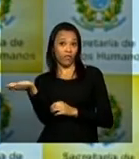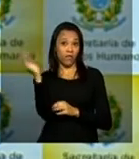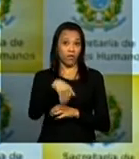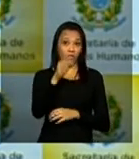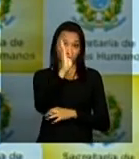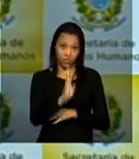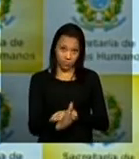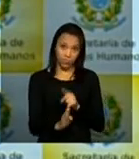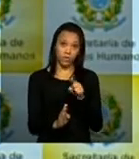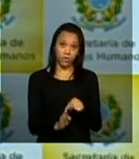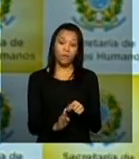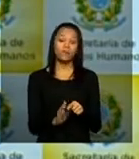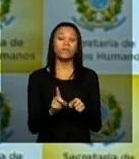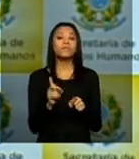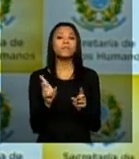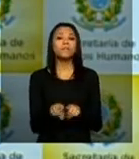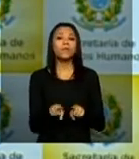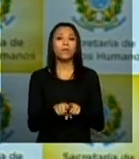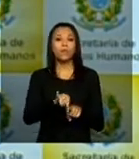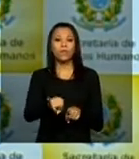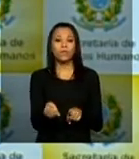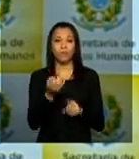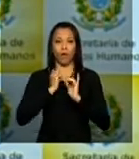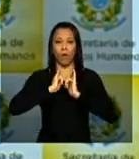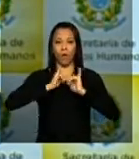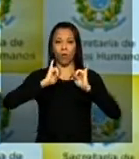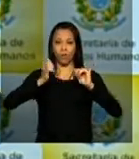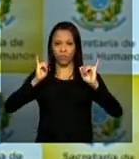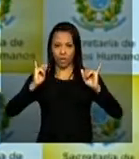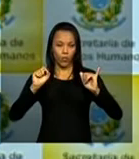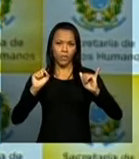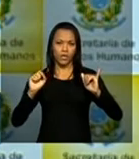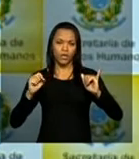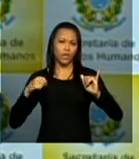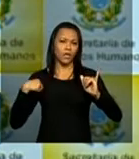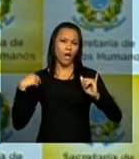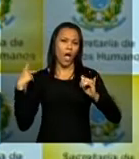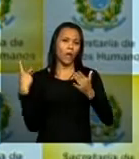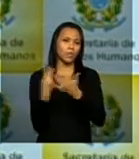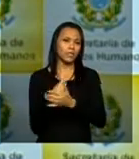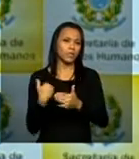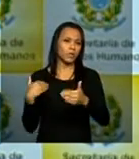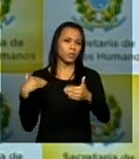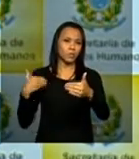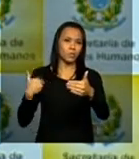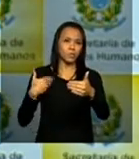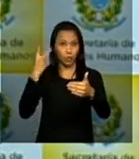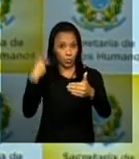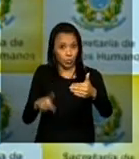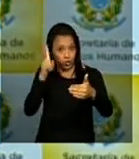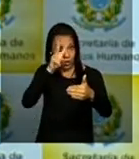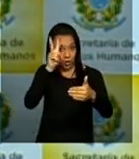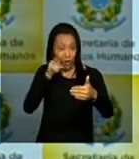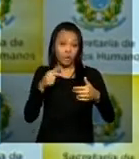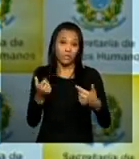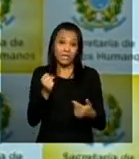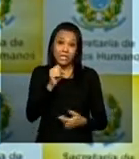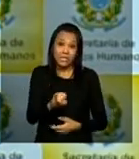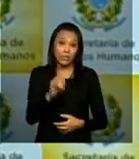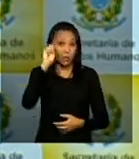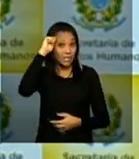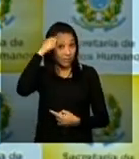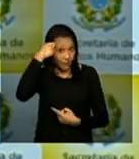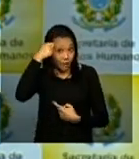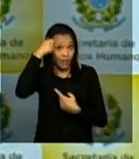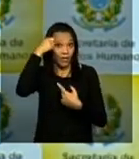oportunidade de contarmos a trajetória deles no brasil como nunca foi contada se a contribuição dos negros